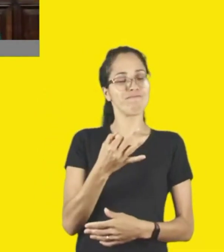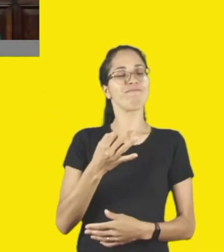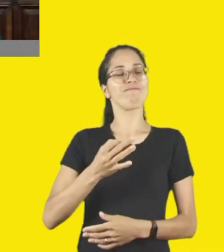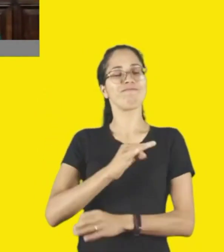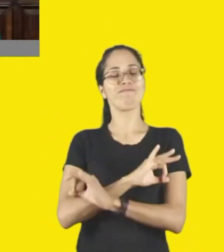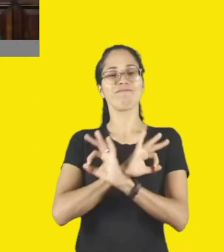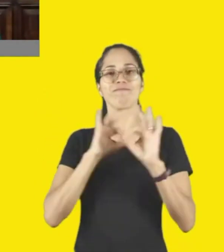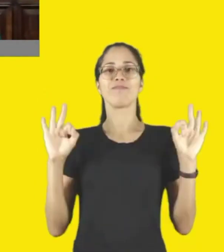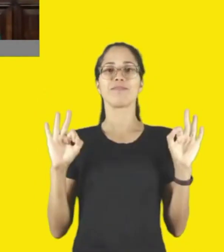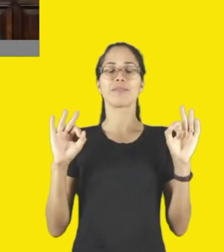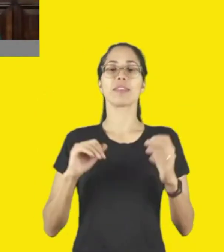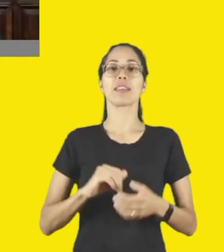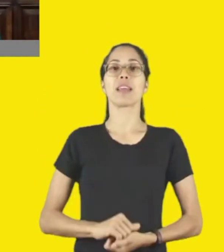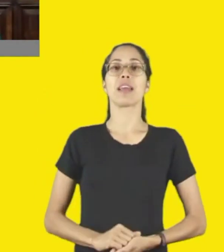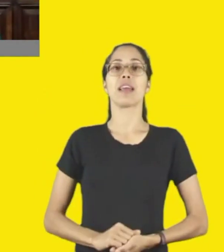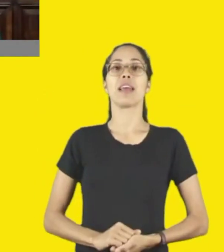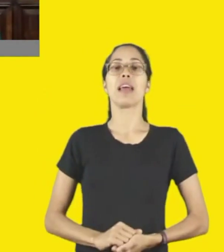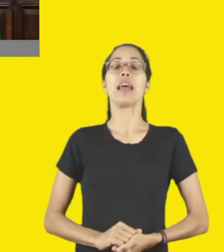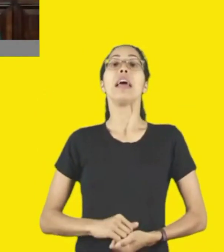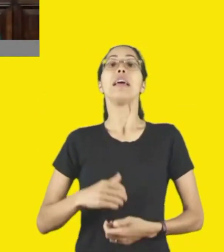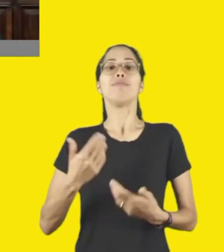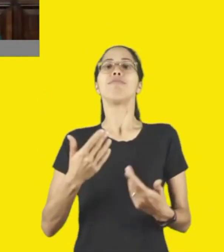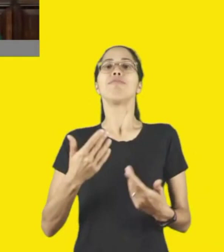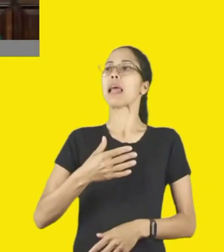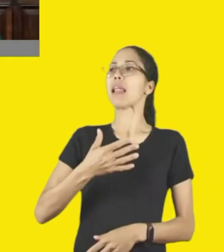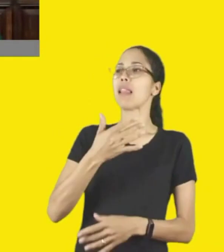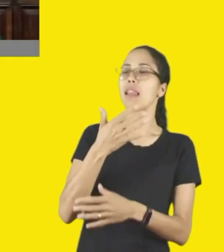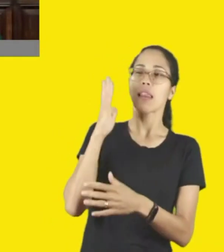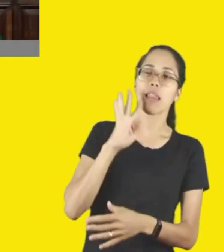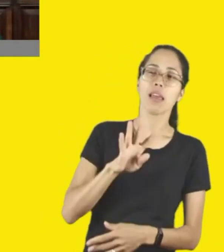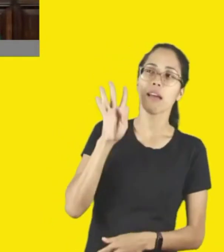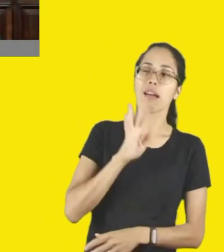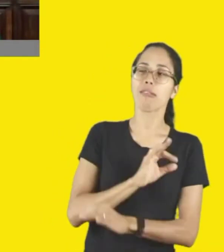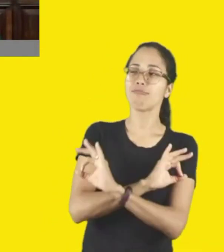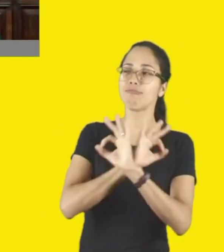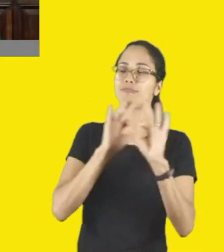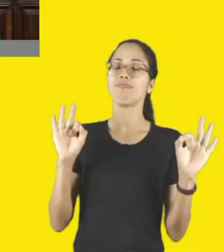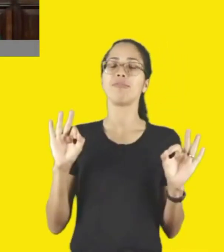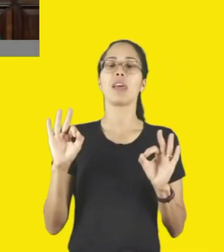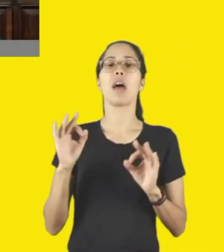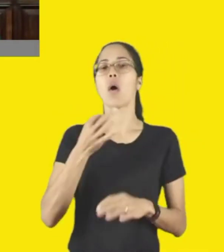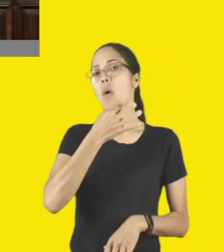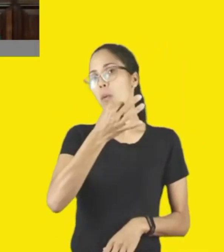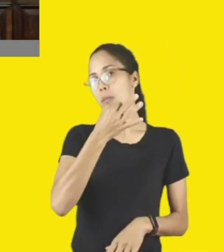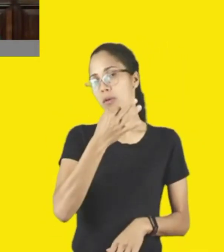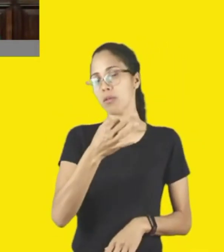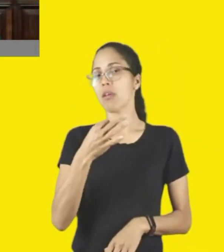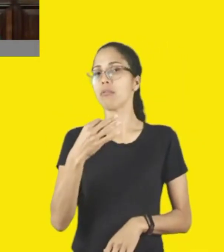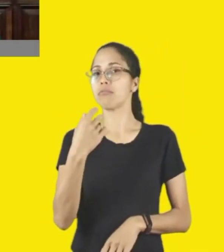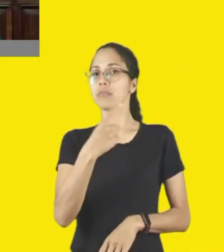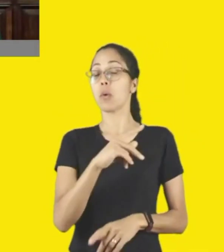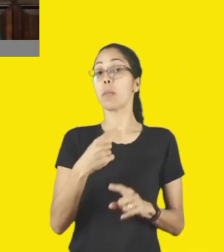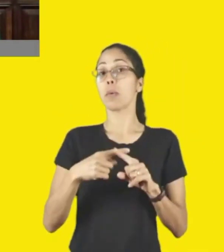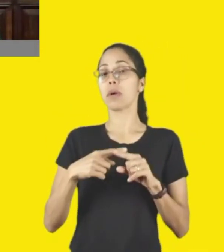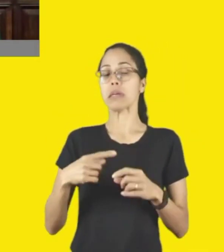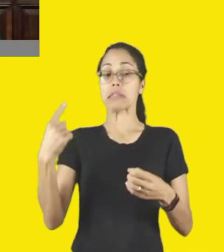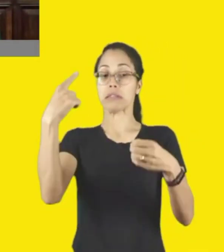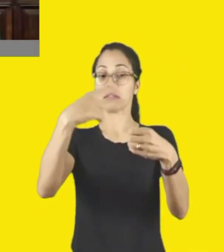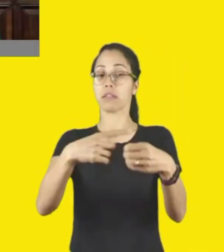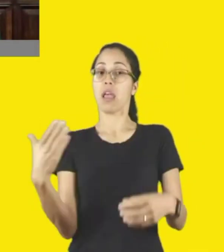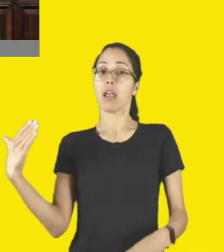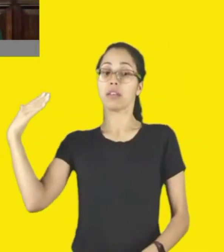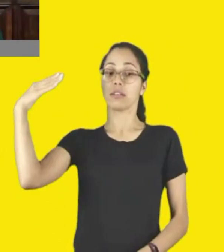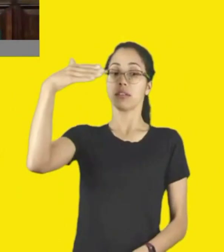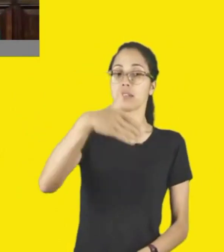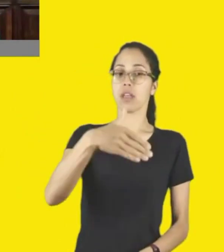Danilo, que é legal o comentário do Emílio sobre o aspecto do que a Rosana falou. Quando a gente chega na cidade, a gente chega com uma